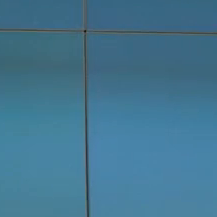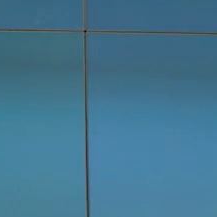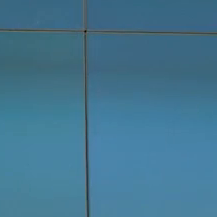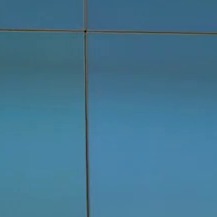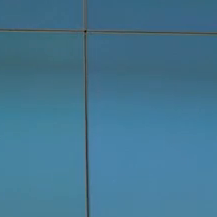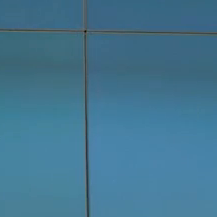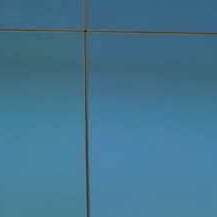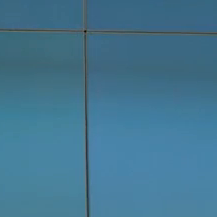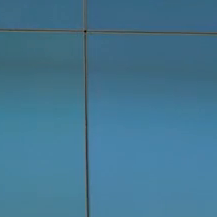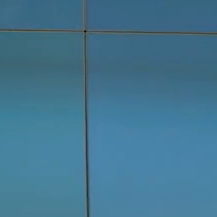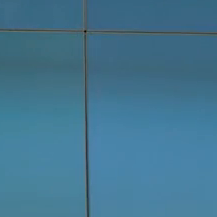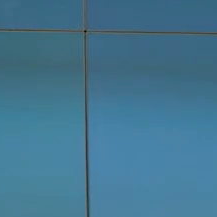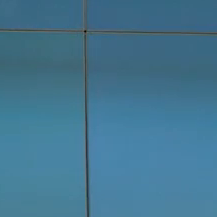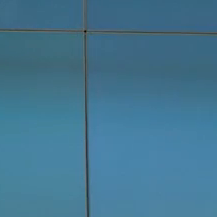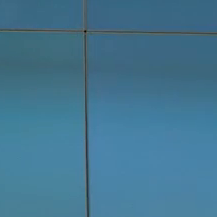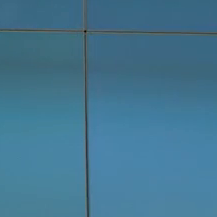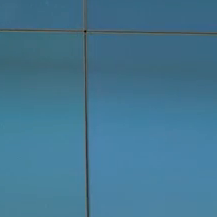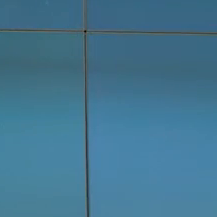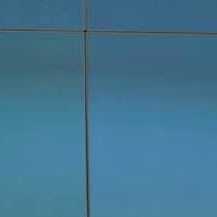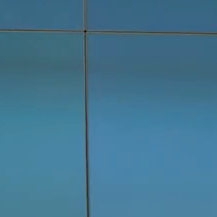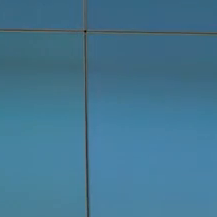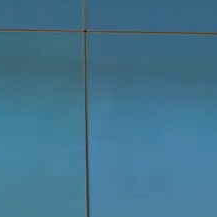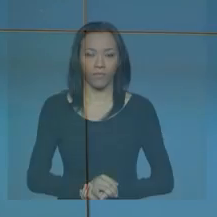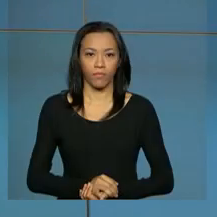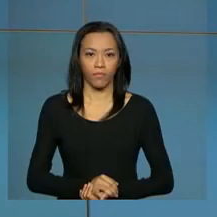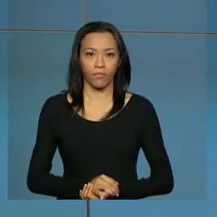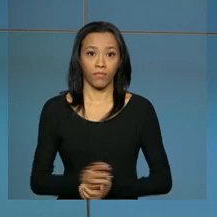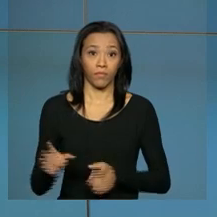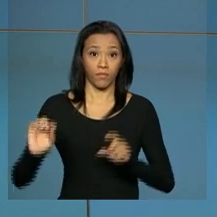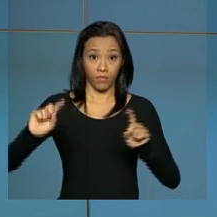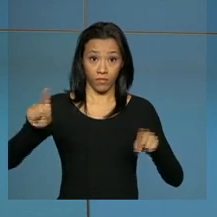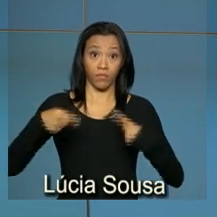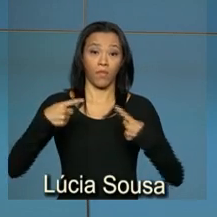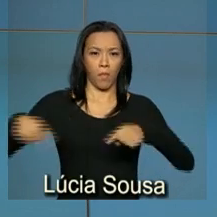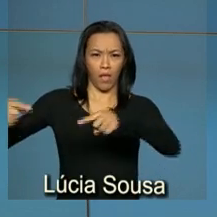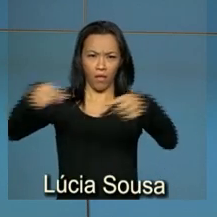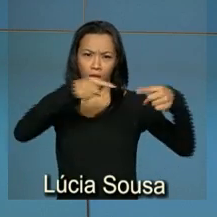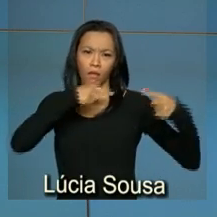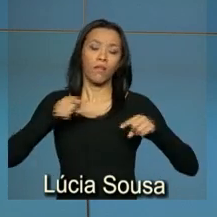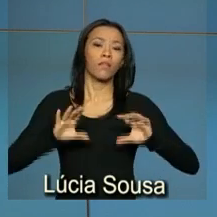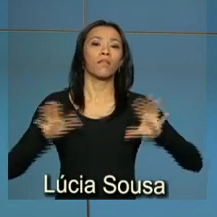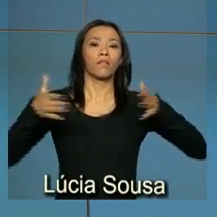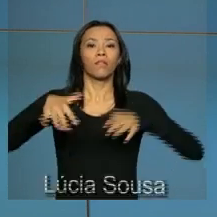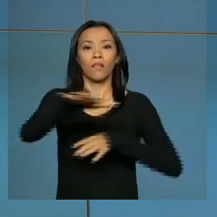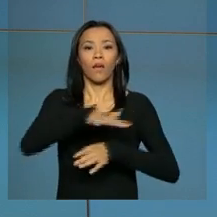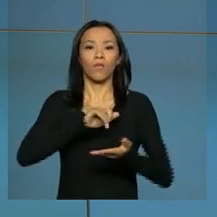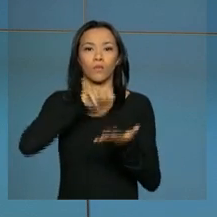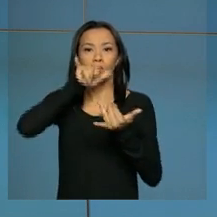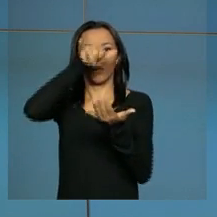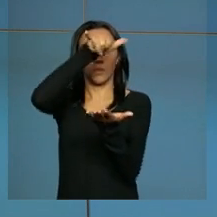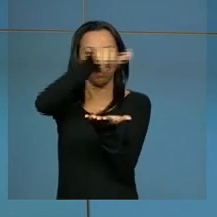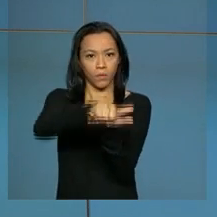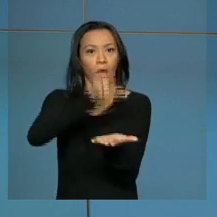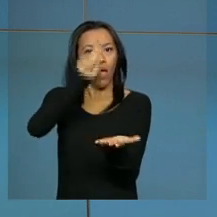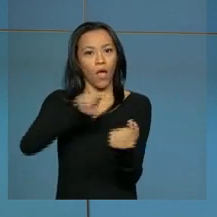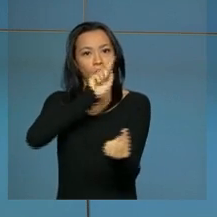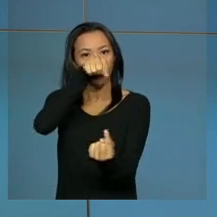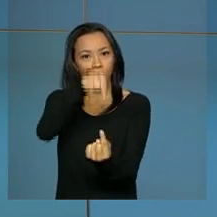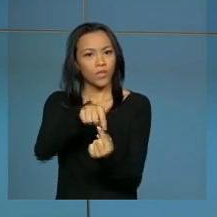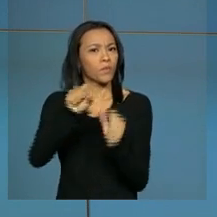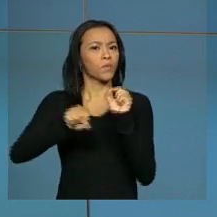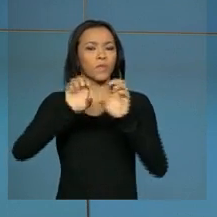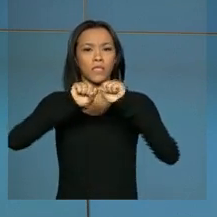Olá, bom dia. Debater os desafios e as oportunidades no setor portuário. Esse é o objetivo de um